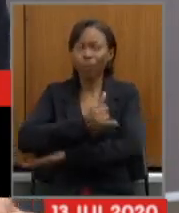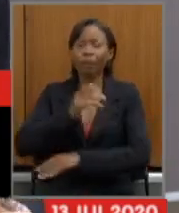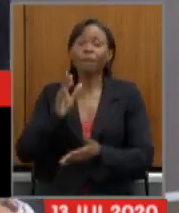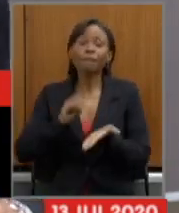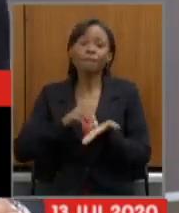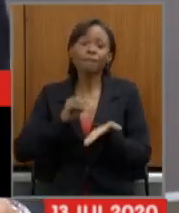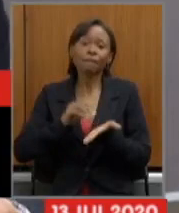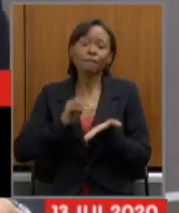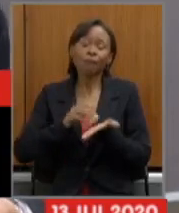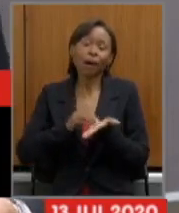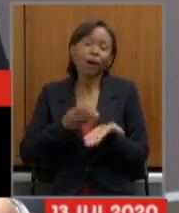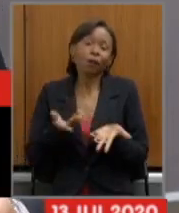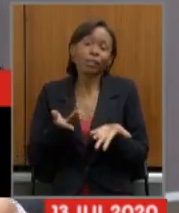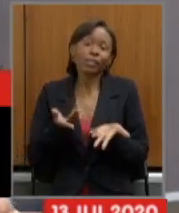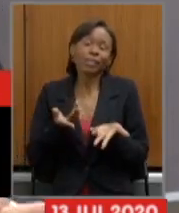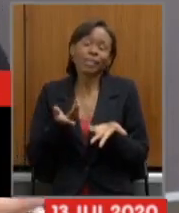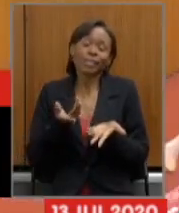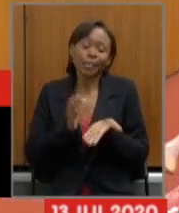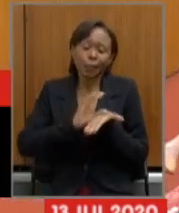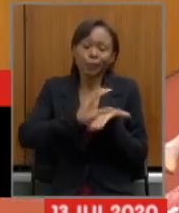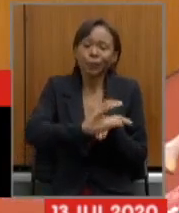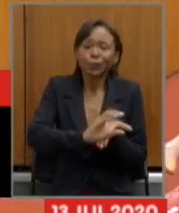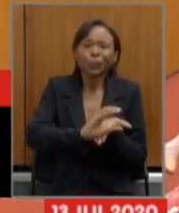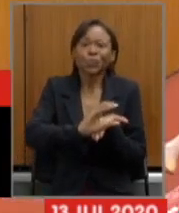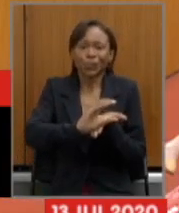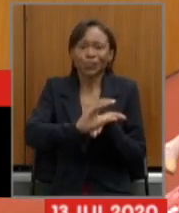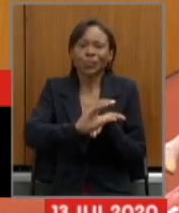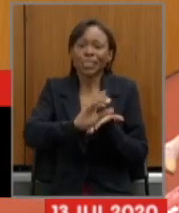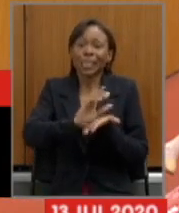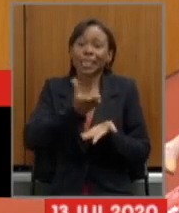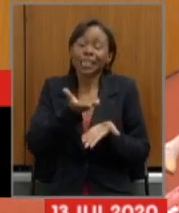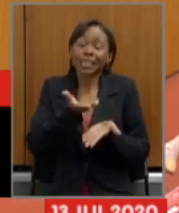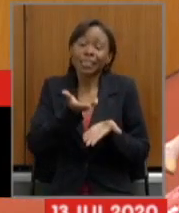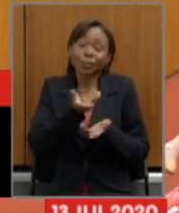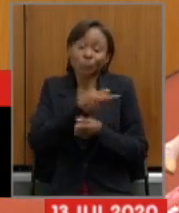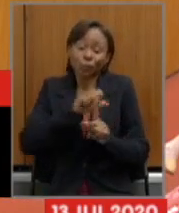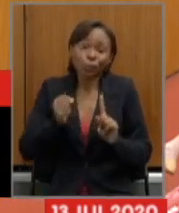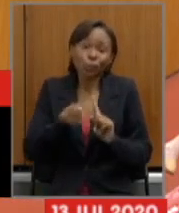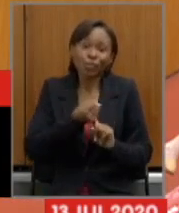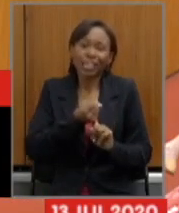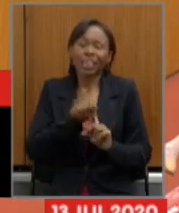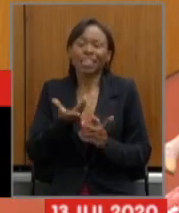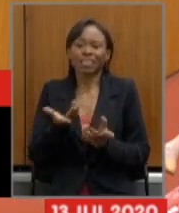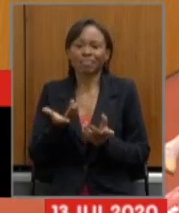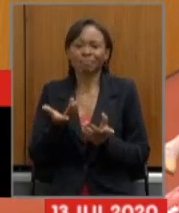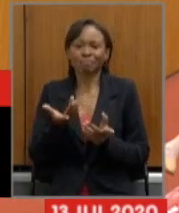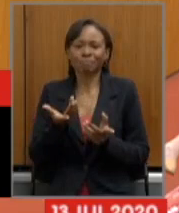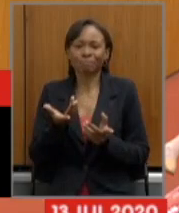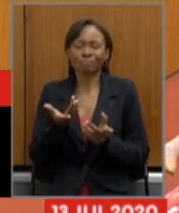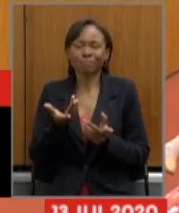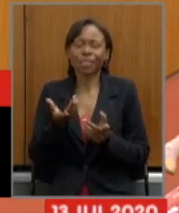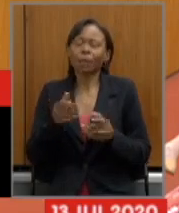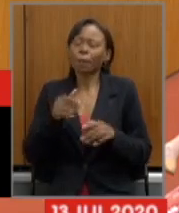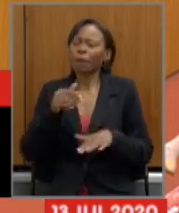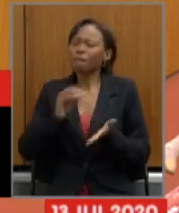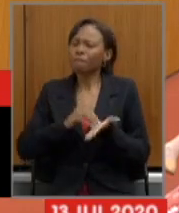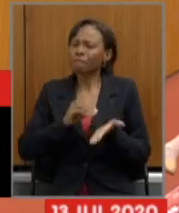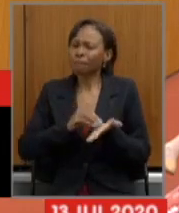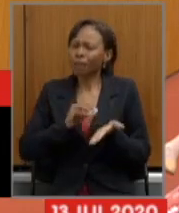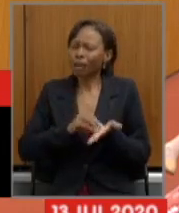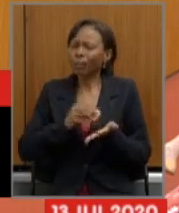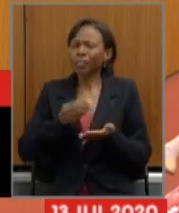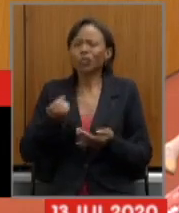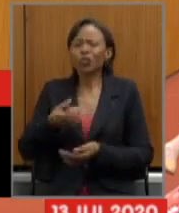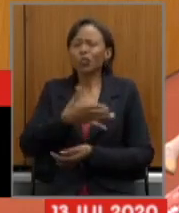recursos para investimentos sociais, falta de atração de investidores para o Estado, escassez de novas oportunidades de